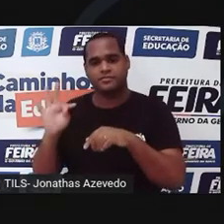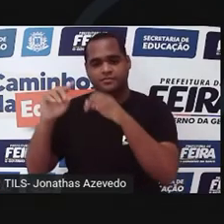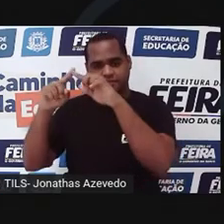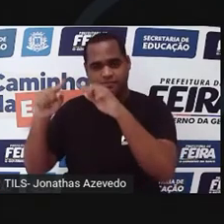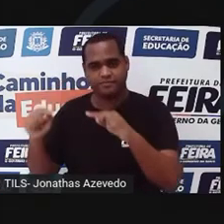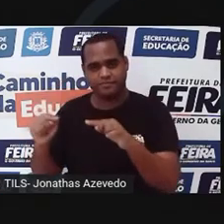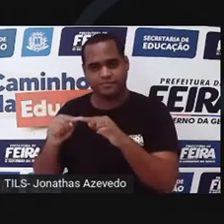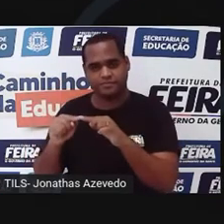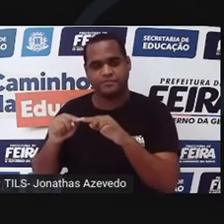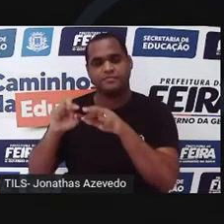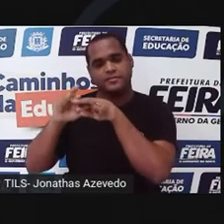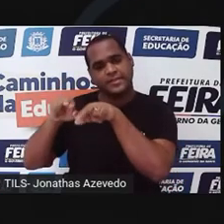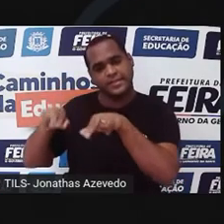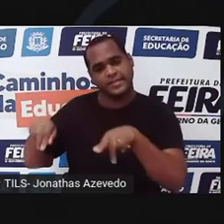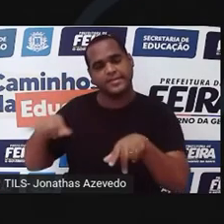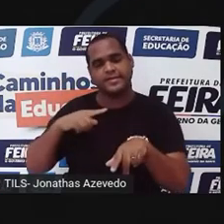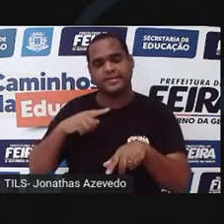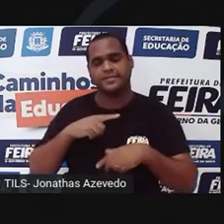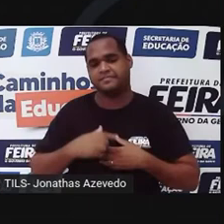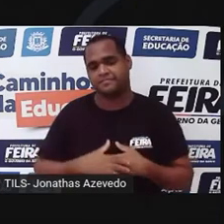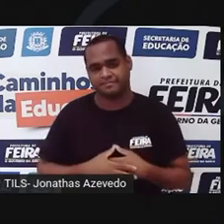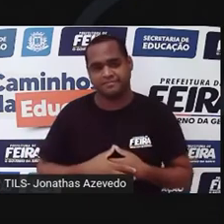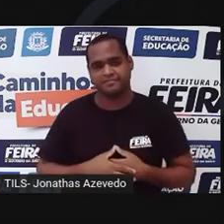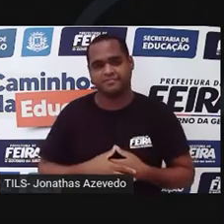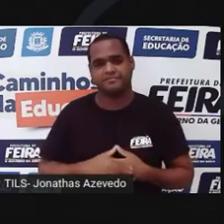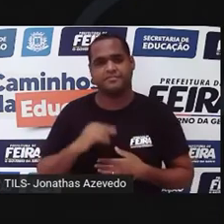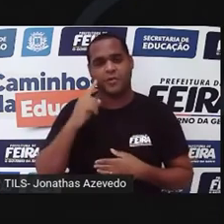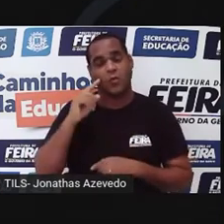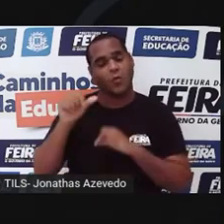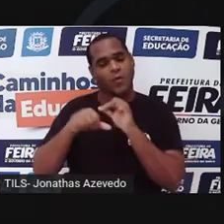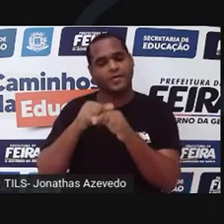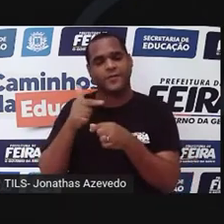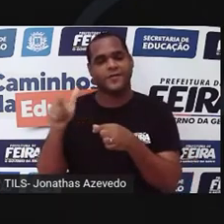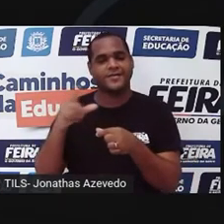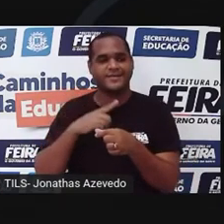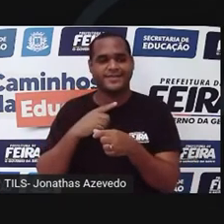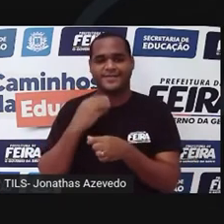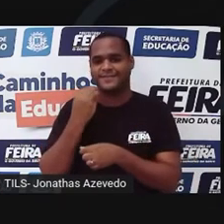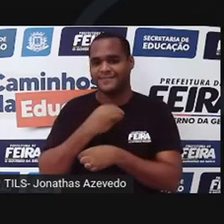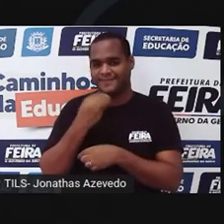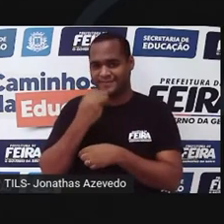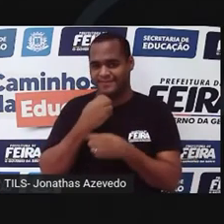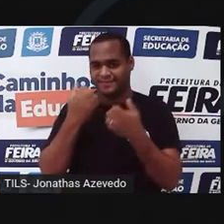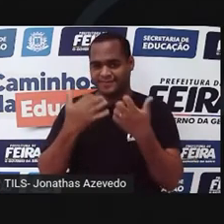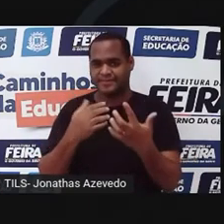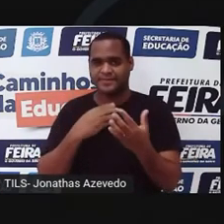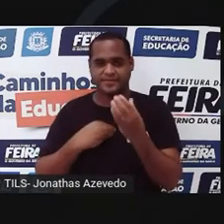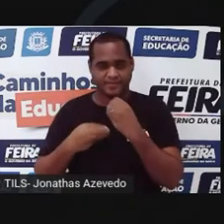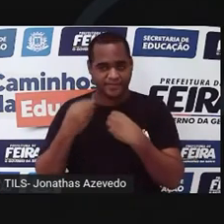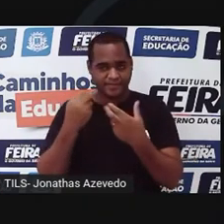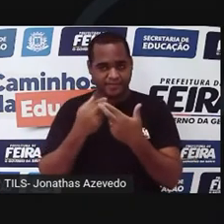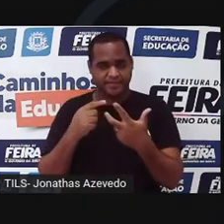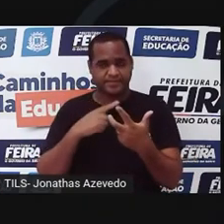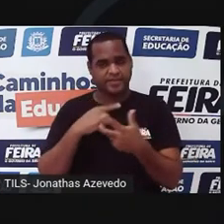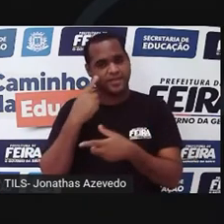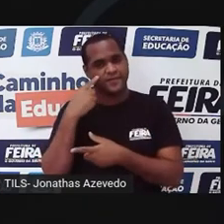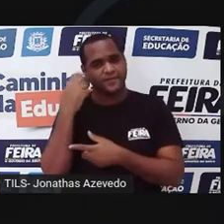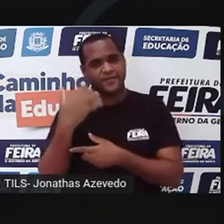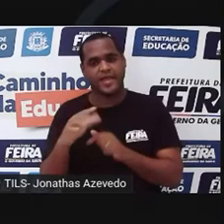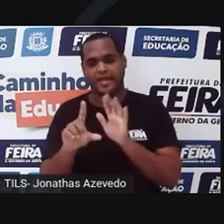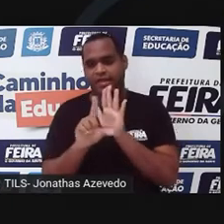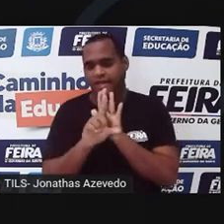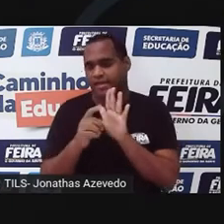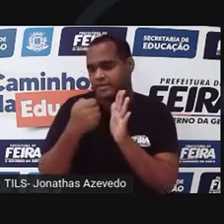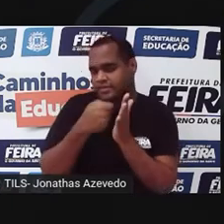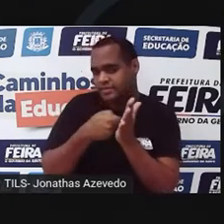dominado por poucas transnacionais. Como alternativas, procure consumir alimentos orgânicos, cobre a aprovação de leis mais